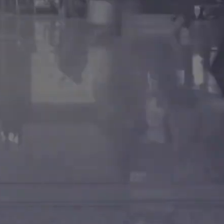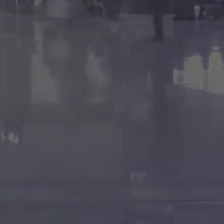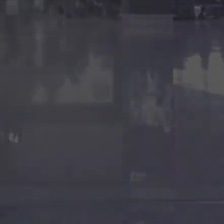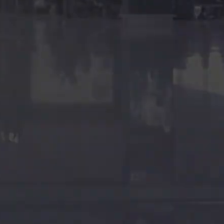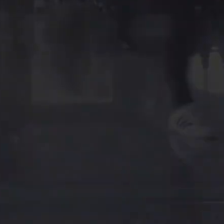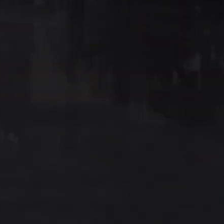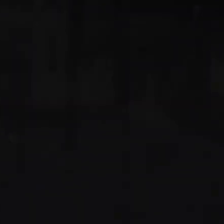amém